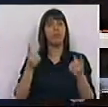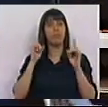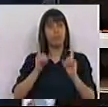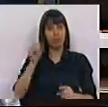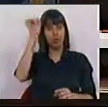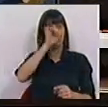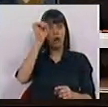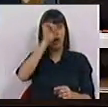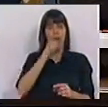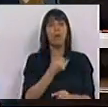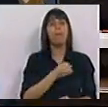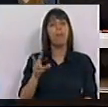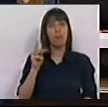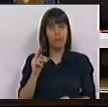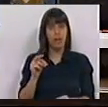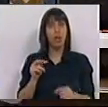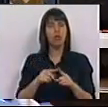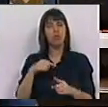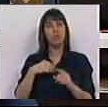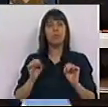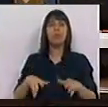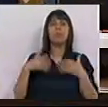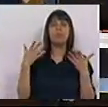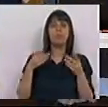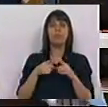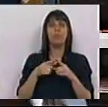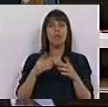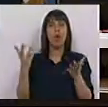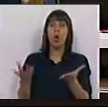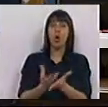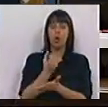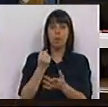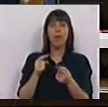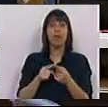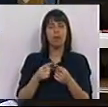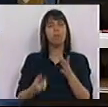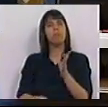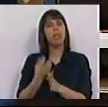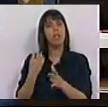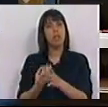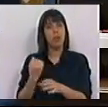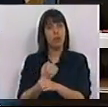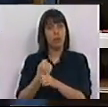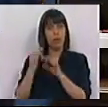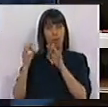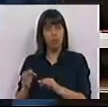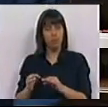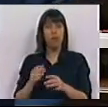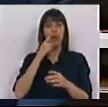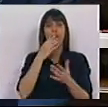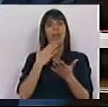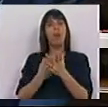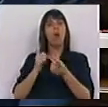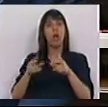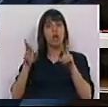partir de janeiro de 2013, nós iniciamos uma recuperação, a criação de emprego líquido. Isso criou a